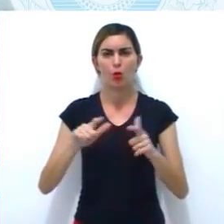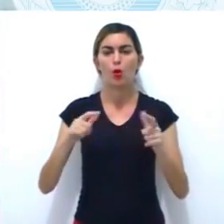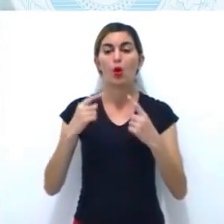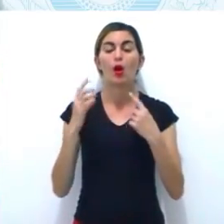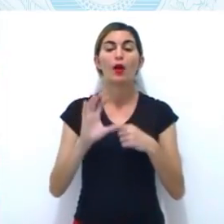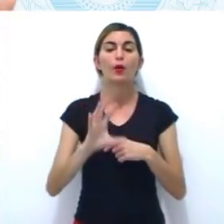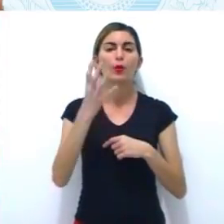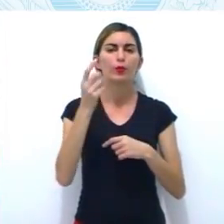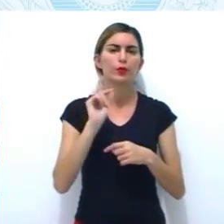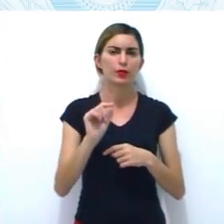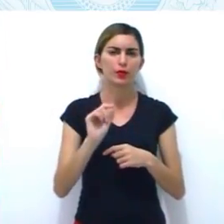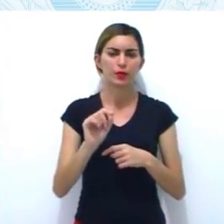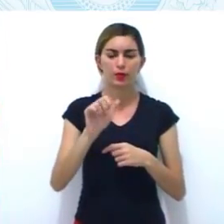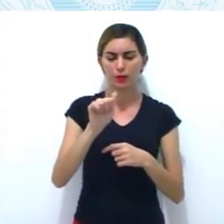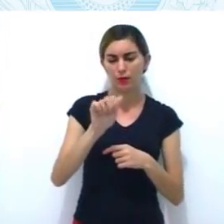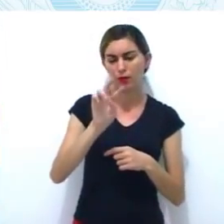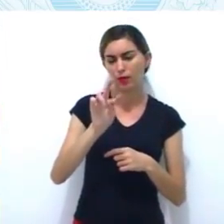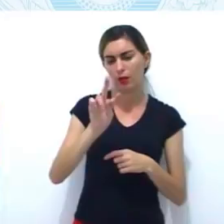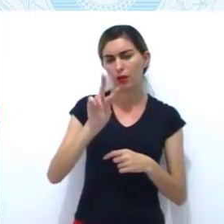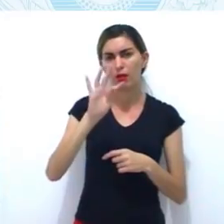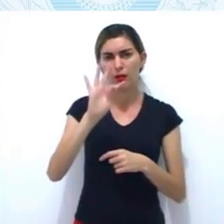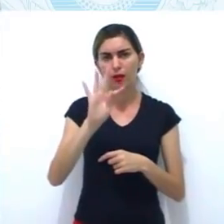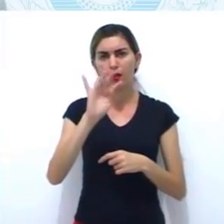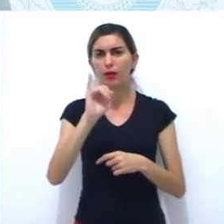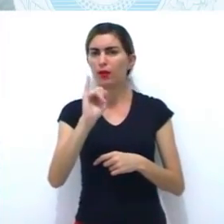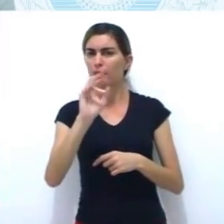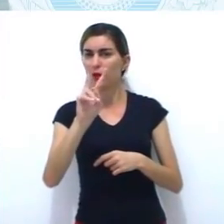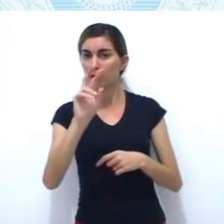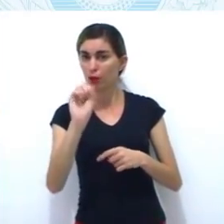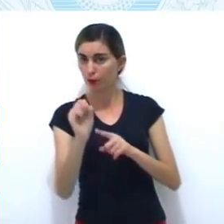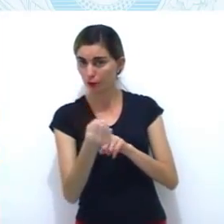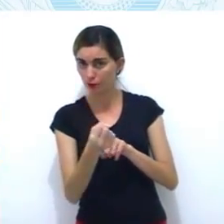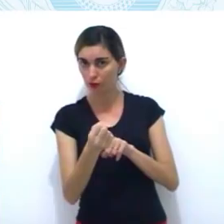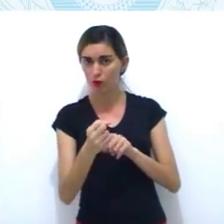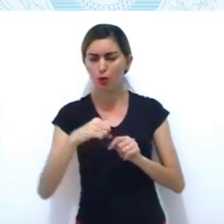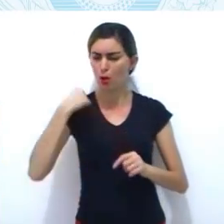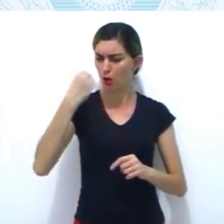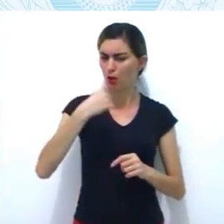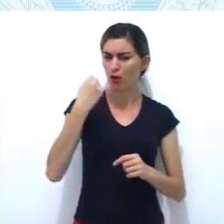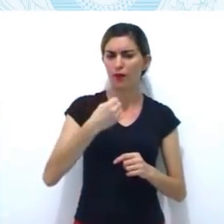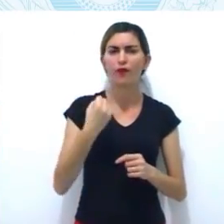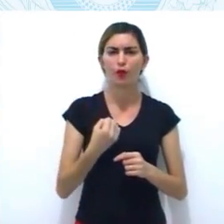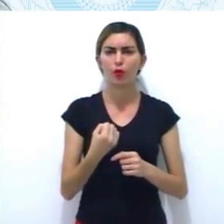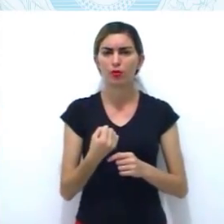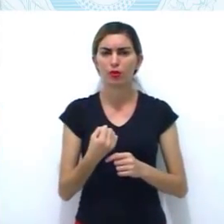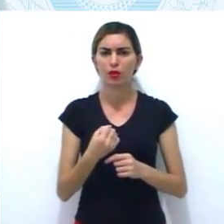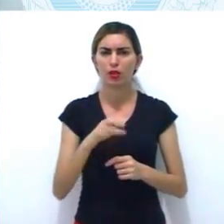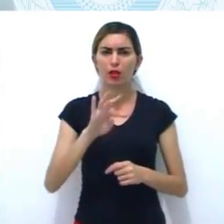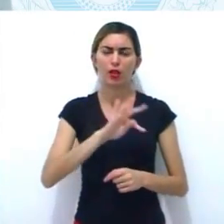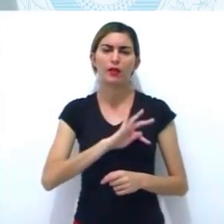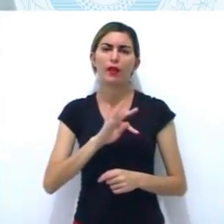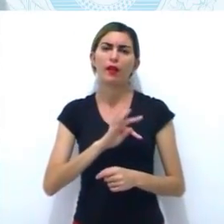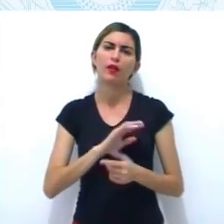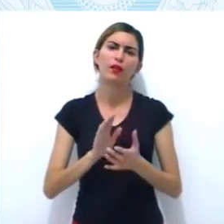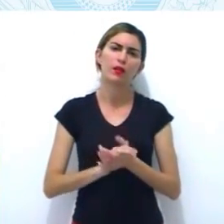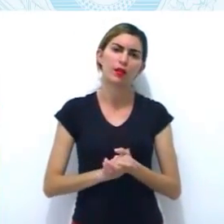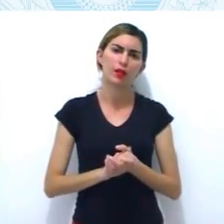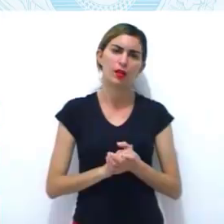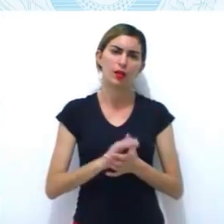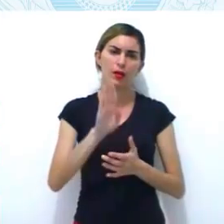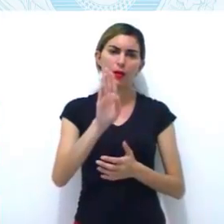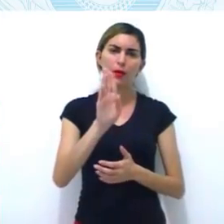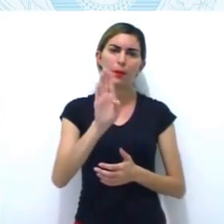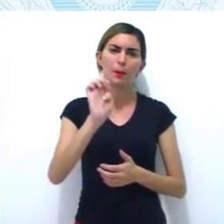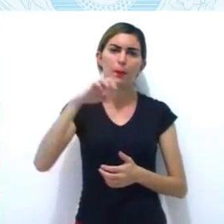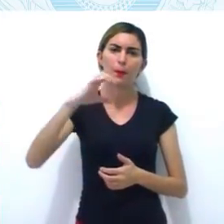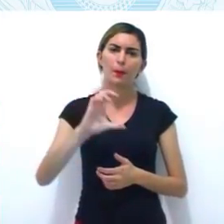movimento ocorrido pelos nativos. Então, nós temos a Revolta de Beckmann, que foi a Revolta de Beckmann. a Revolta